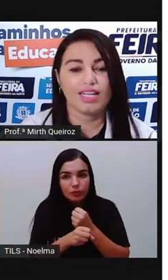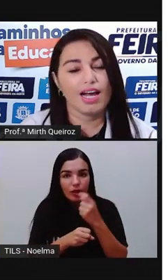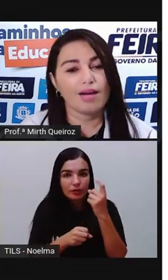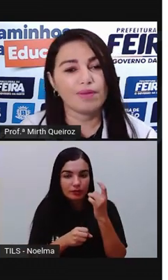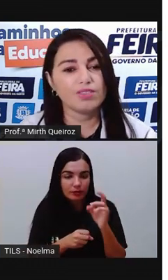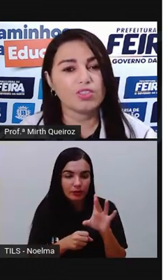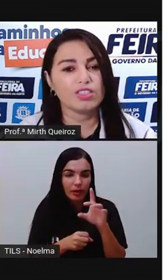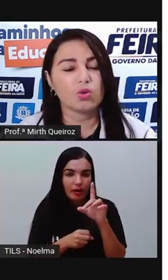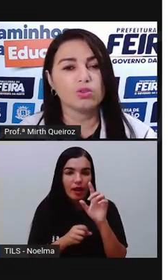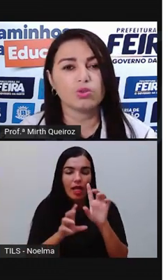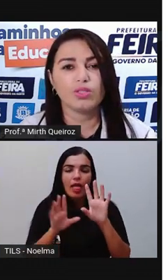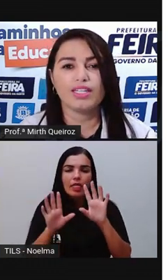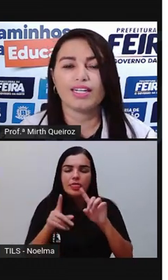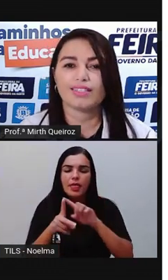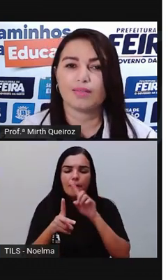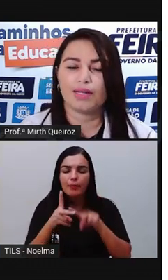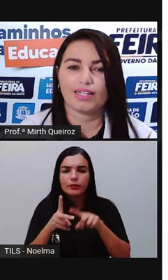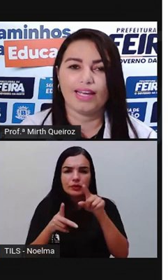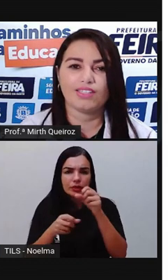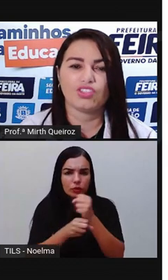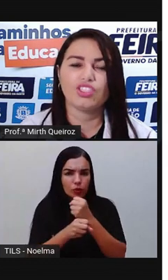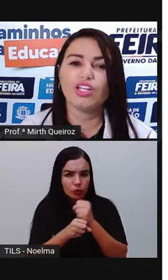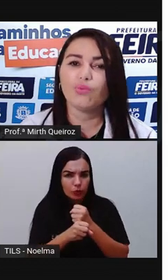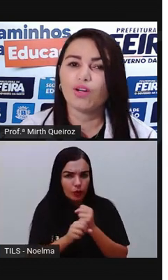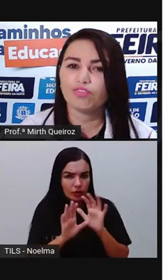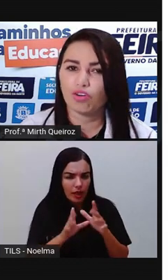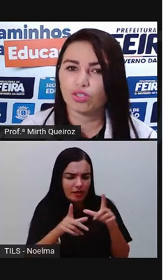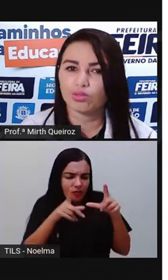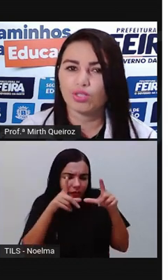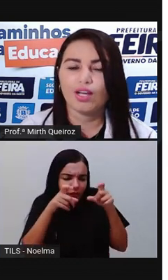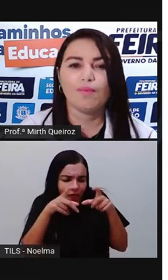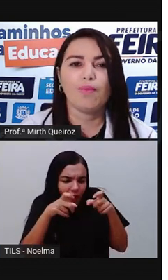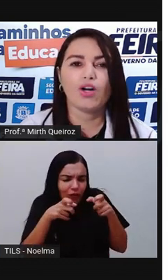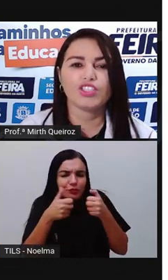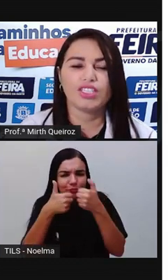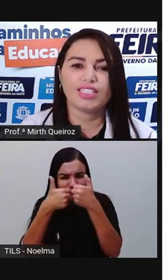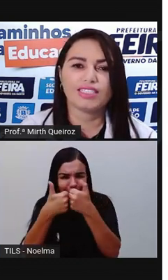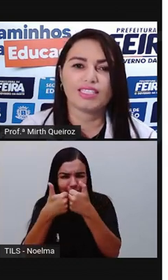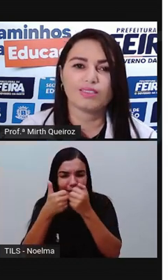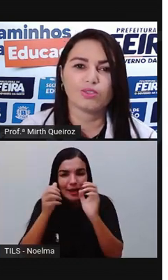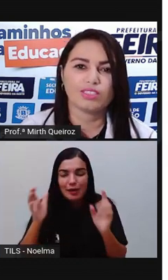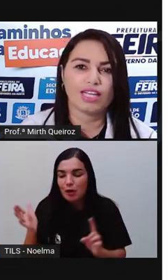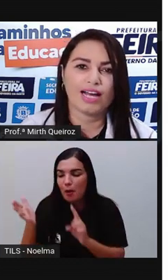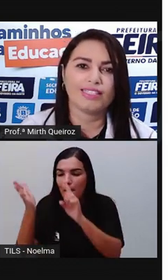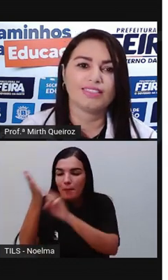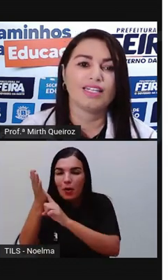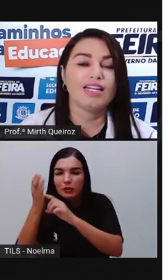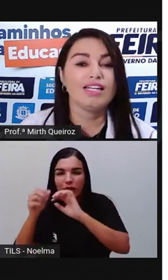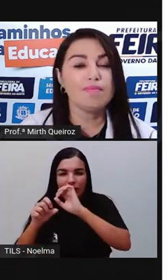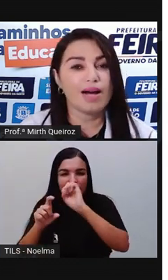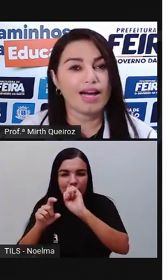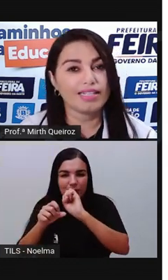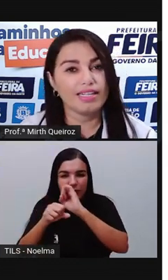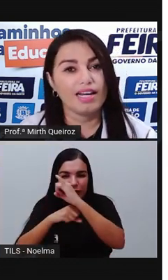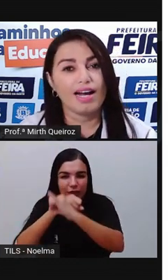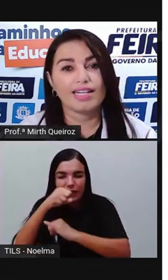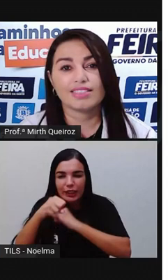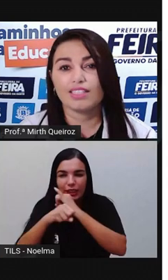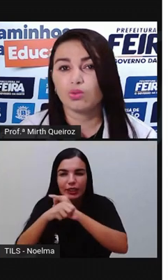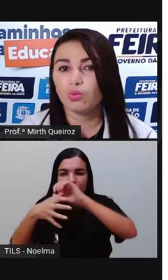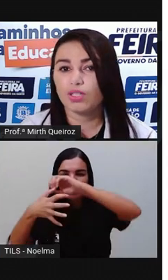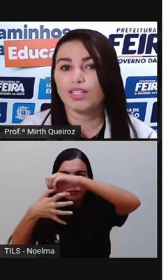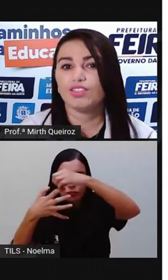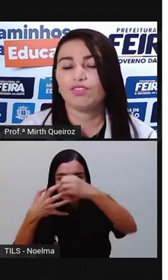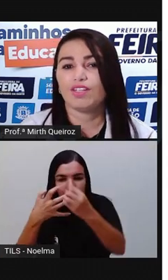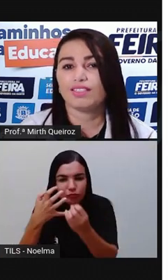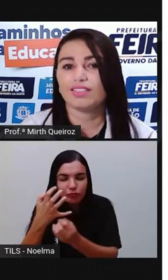vocês. Após vocês construírem essa maquete, tirem uma foto, postem aí nas redes sociais e marquem a